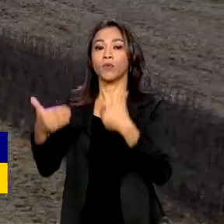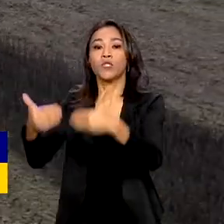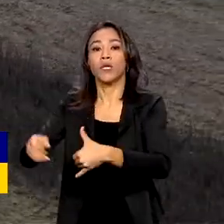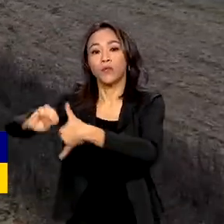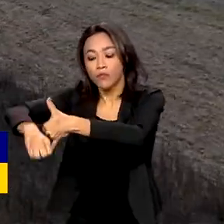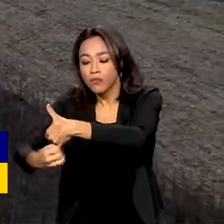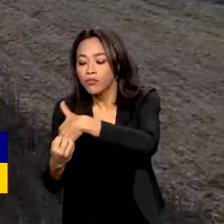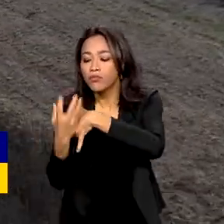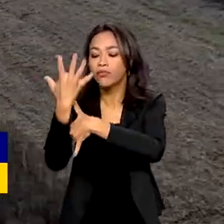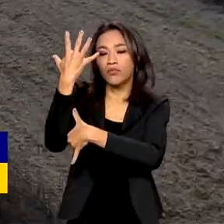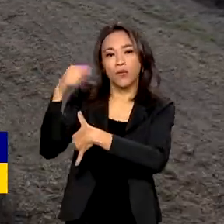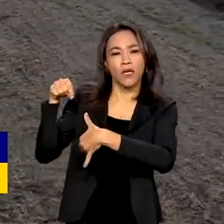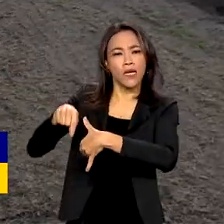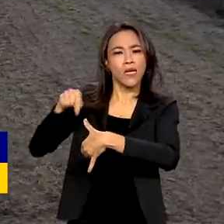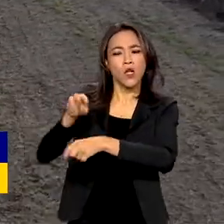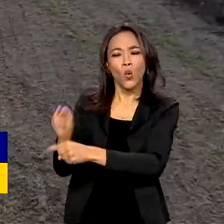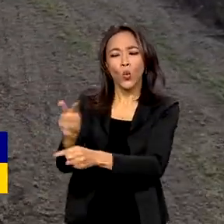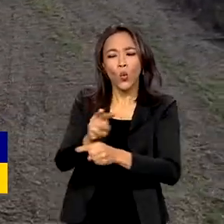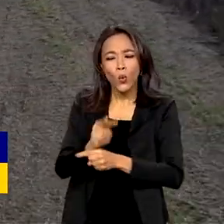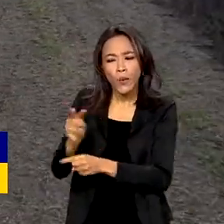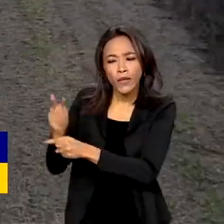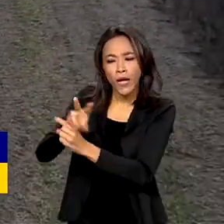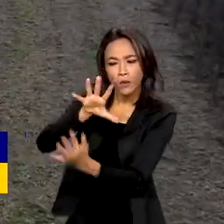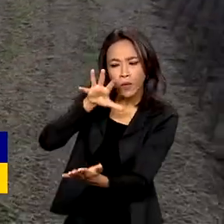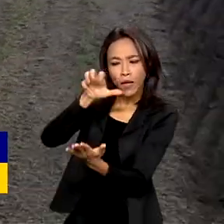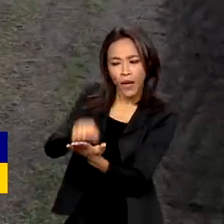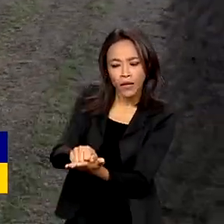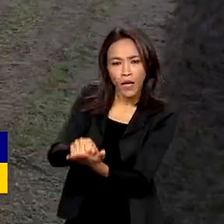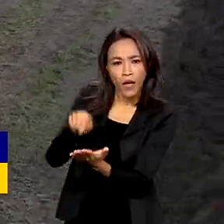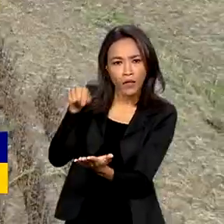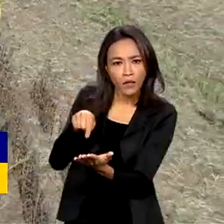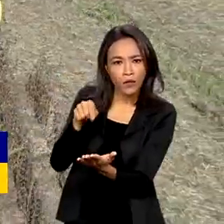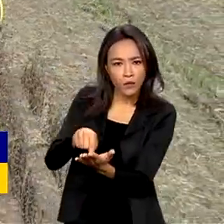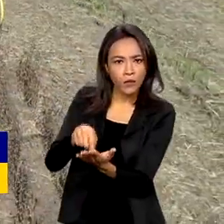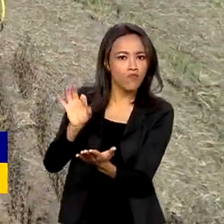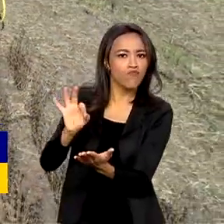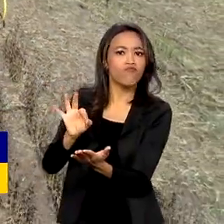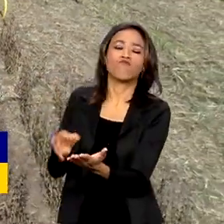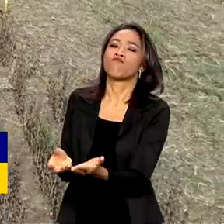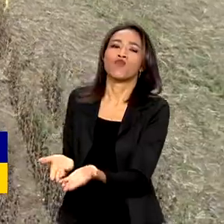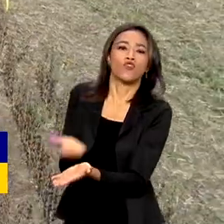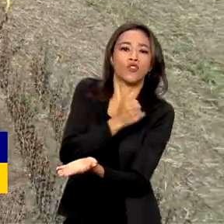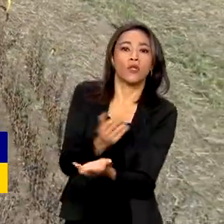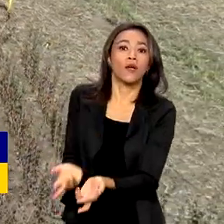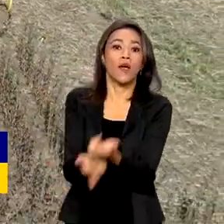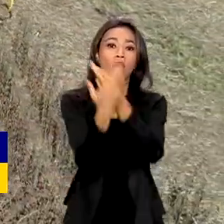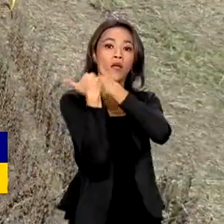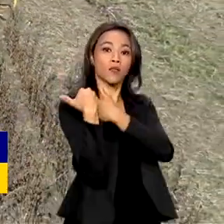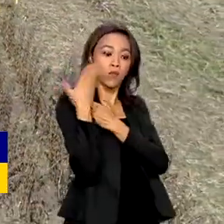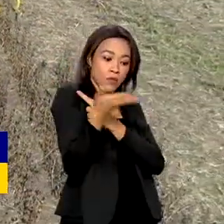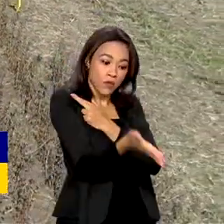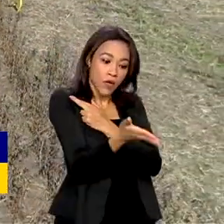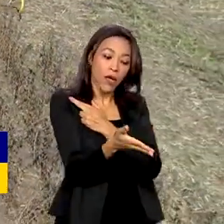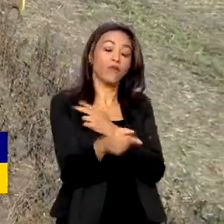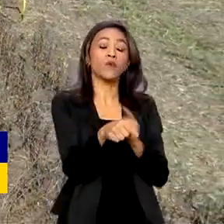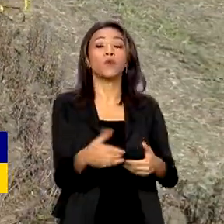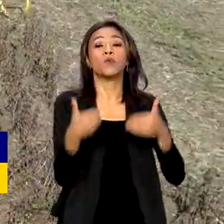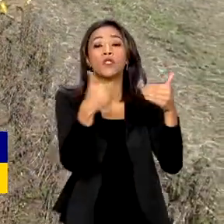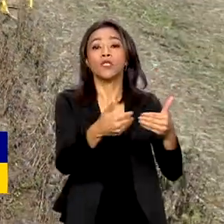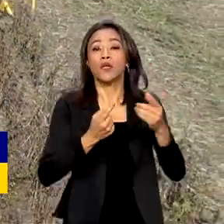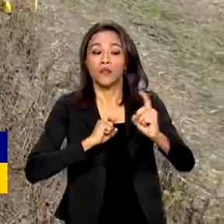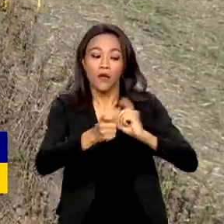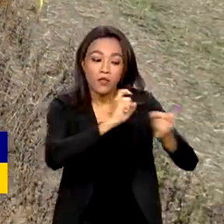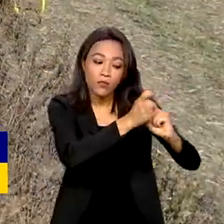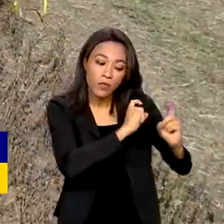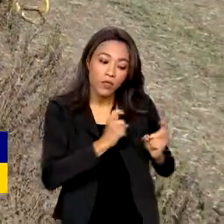aprovado, deixará de cuidar do Cadastro Ambiental Rural, o CAR. O responsável será o Ministério da Gestão e da Inovação